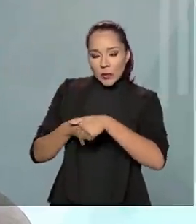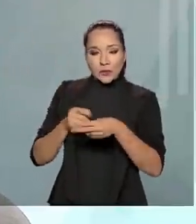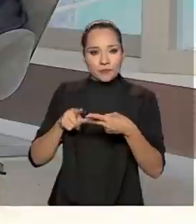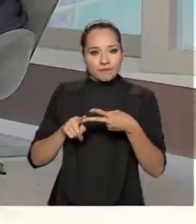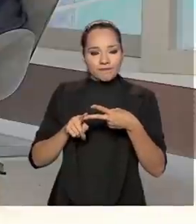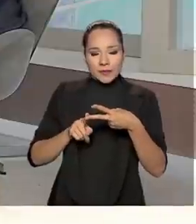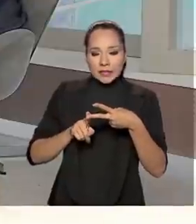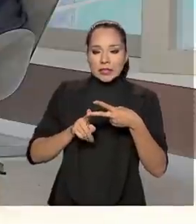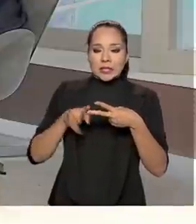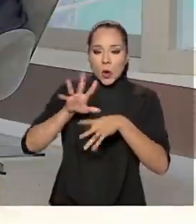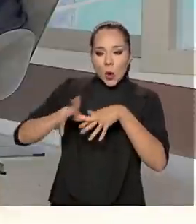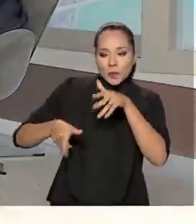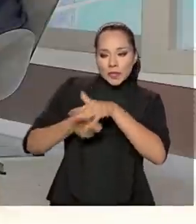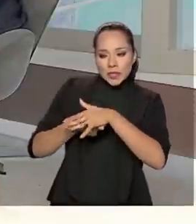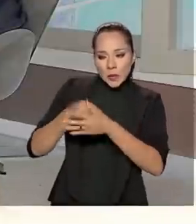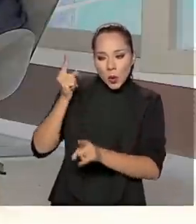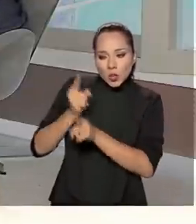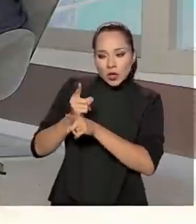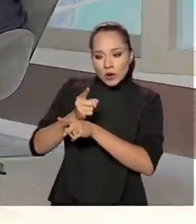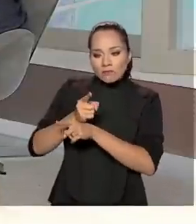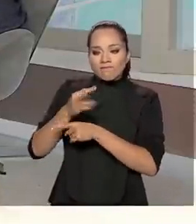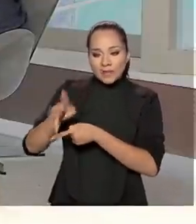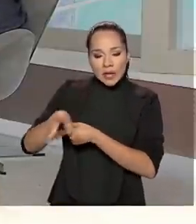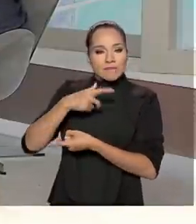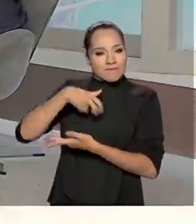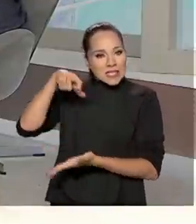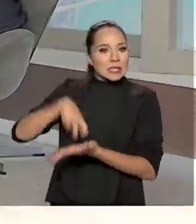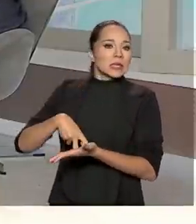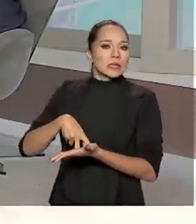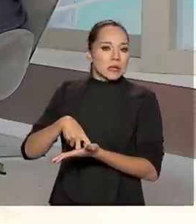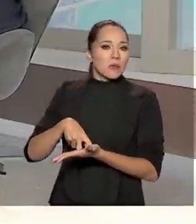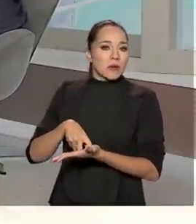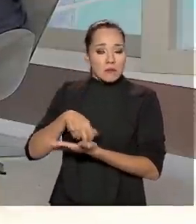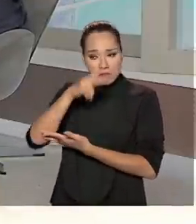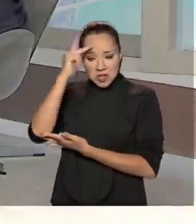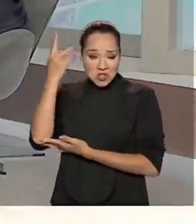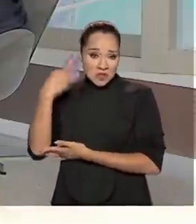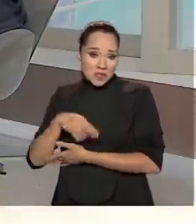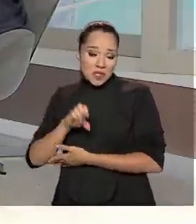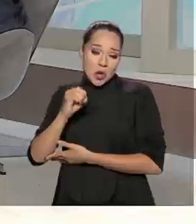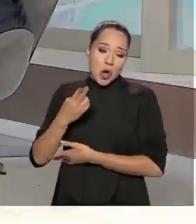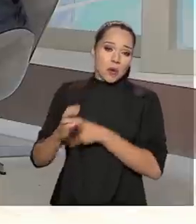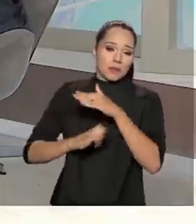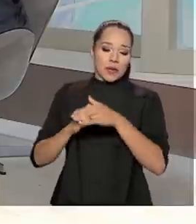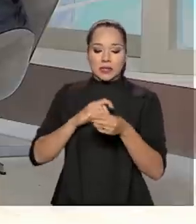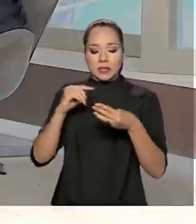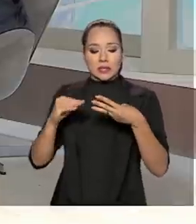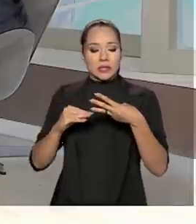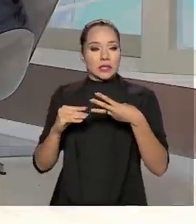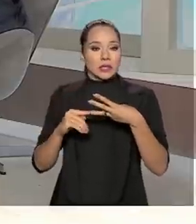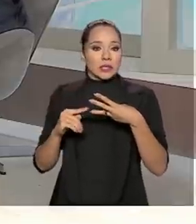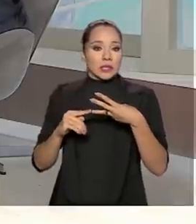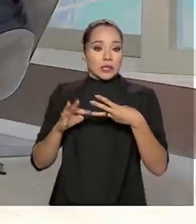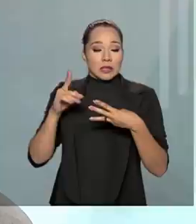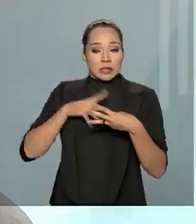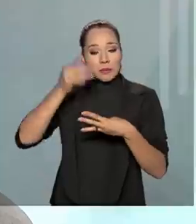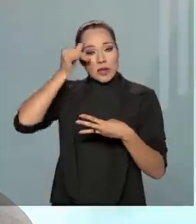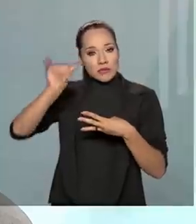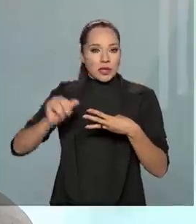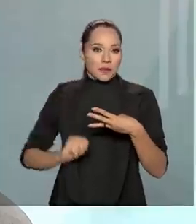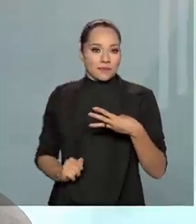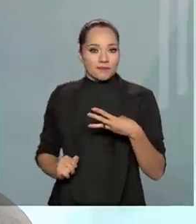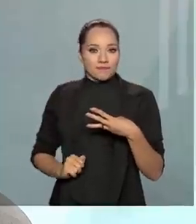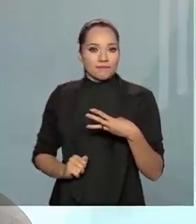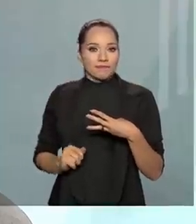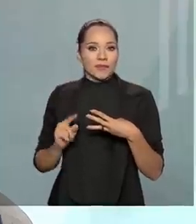de sancionar os casos detectados, as pessoas envolvidas, pessoas físicas ou jurídicas, e no último pilar, gerar a prevenção. que é é?